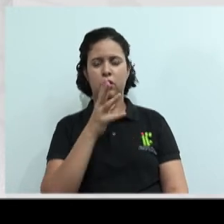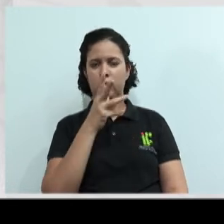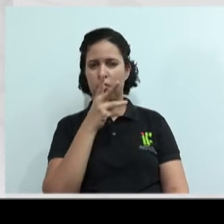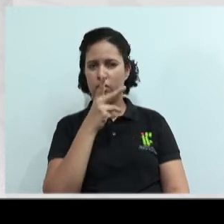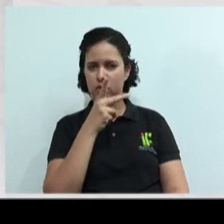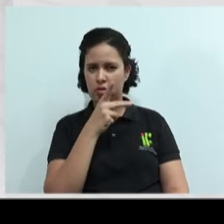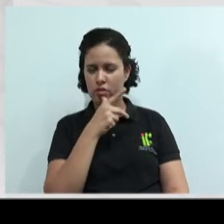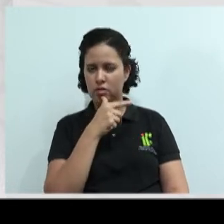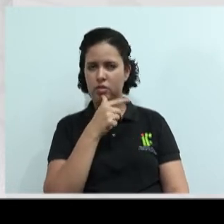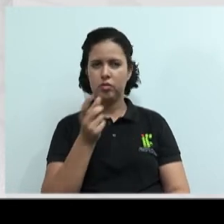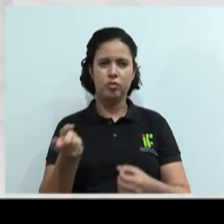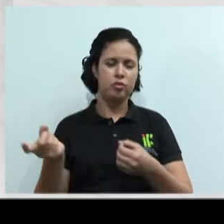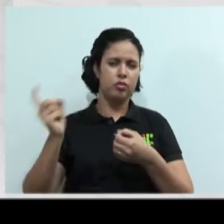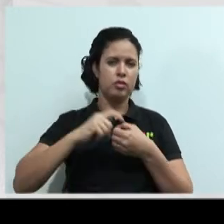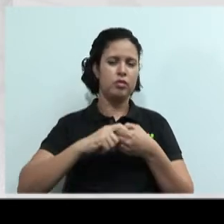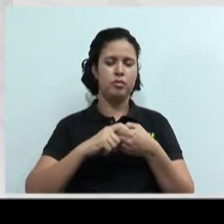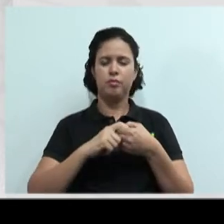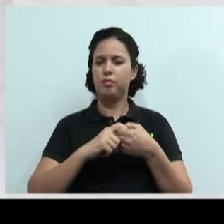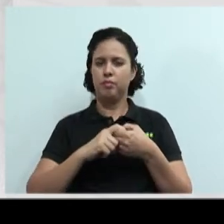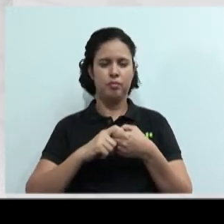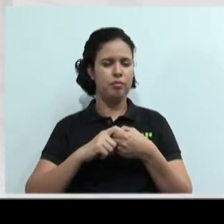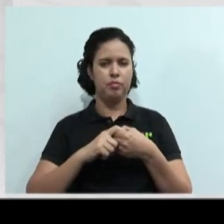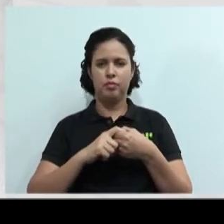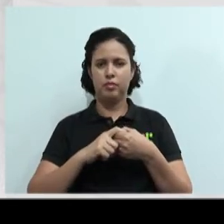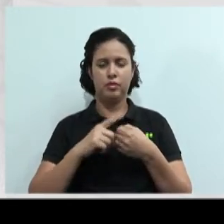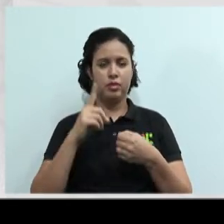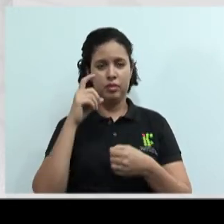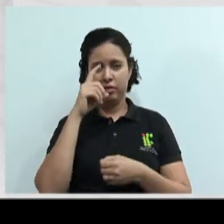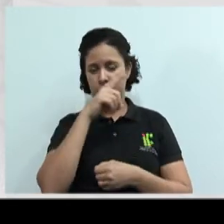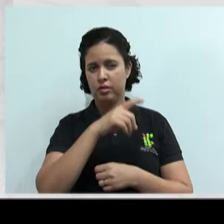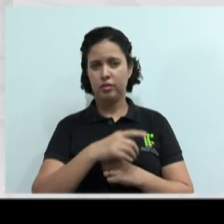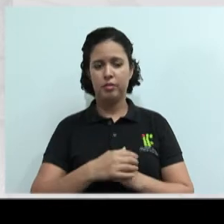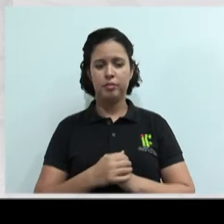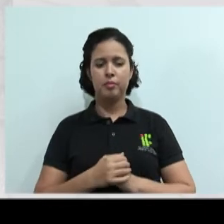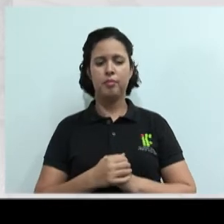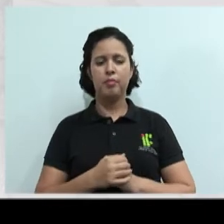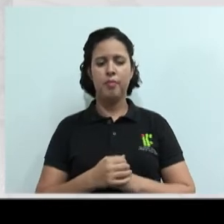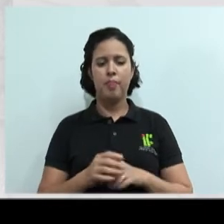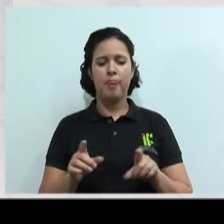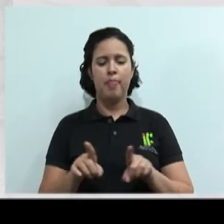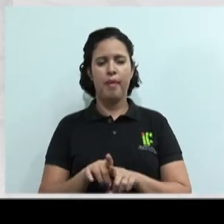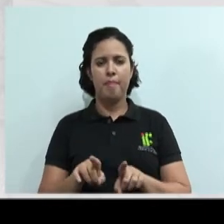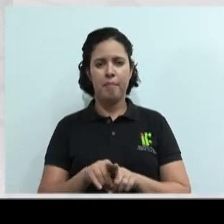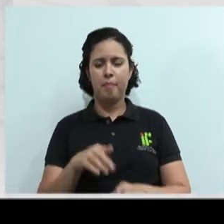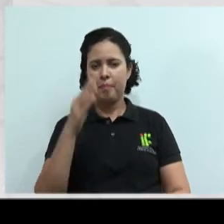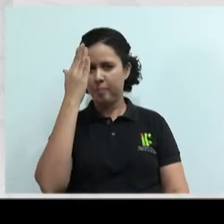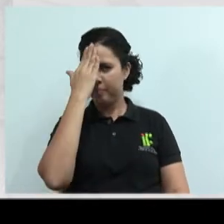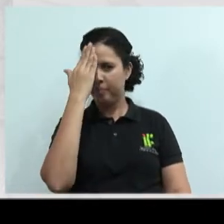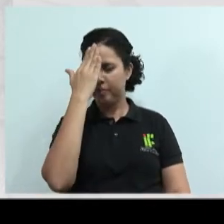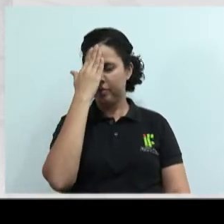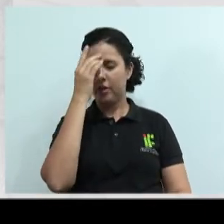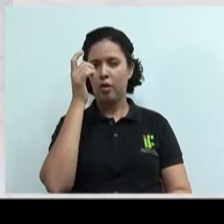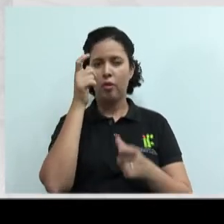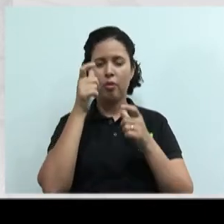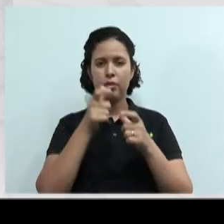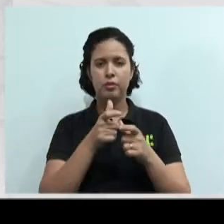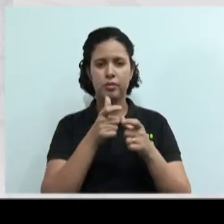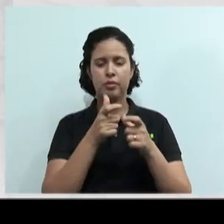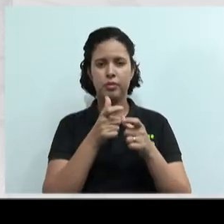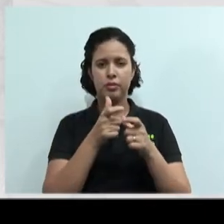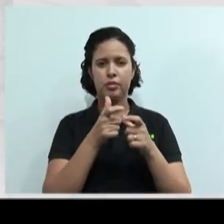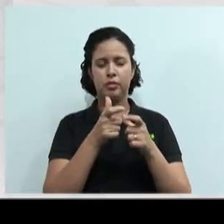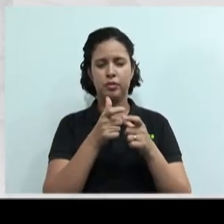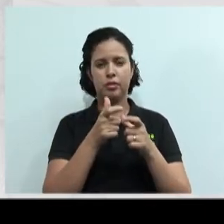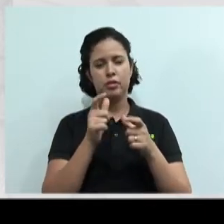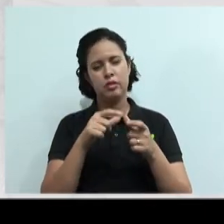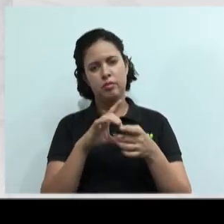querendo voltar lá atrás, que você já pode complicar aí o negócio. E você tem que saber exatamente onde você pode ceder